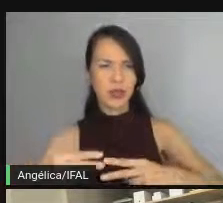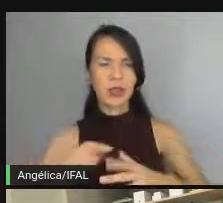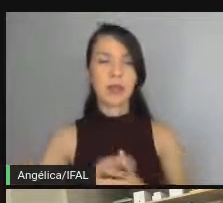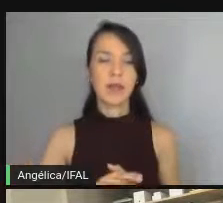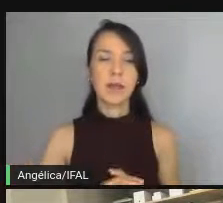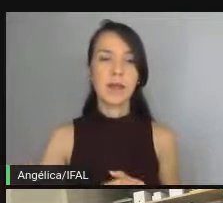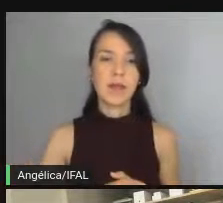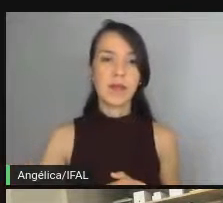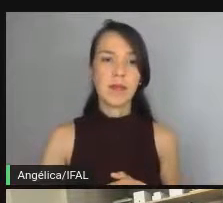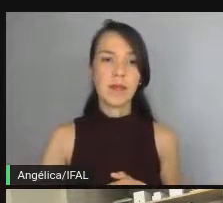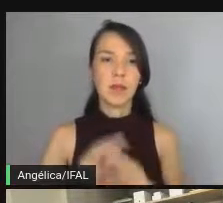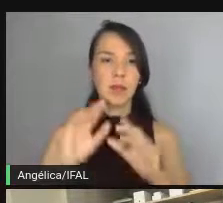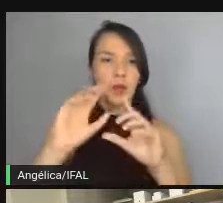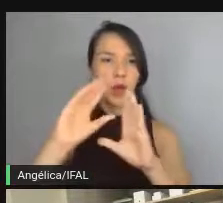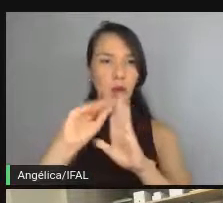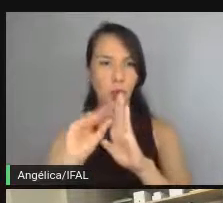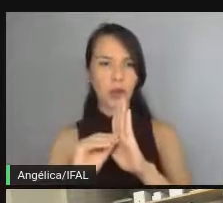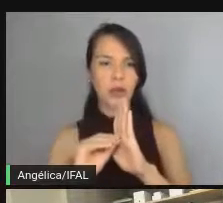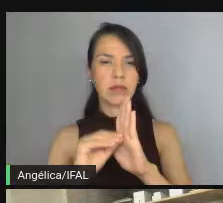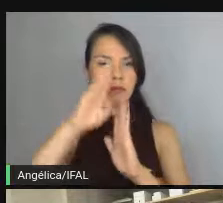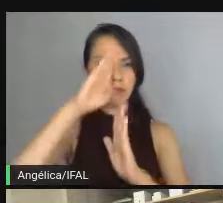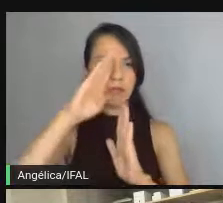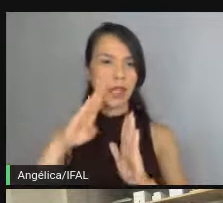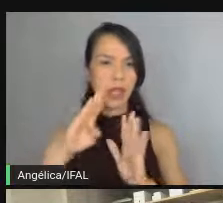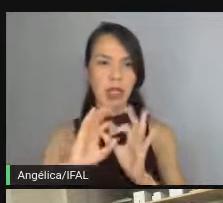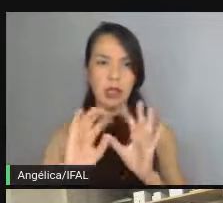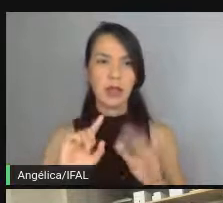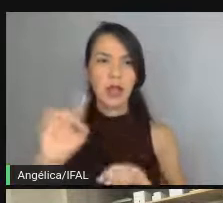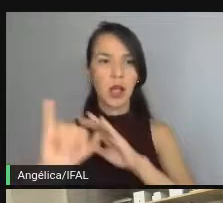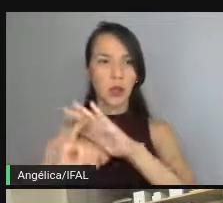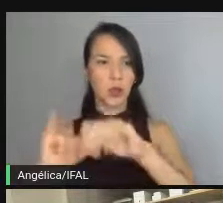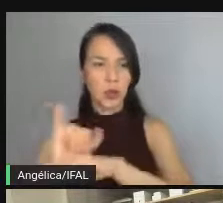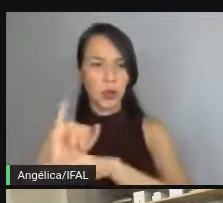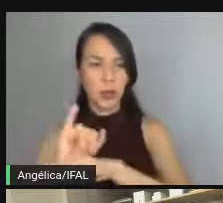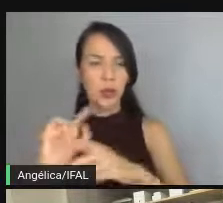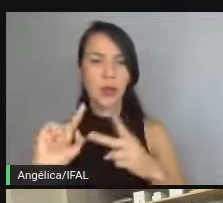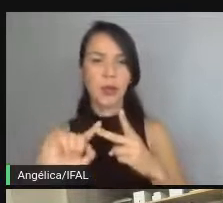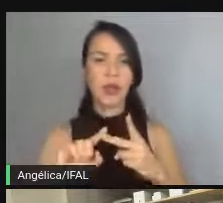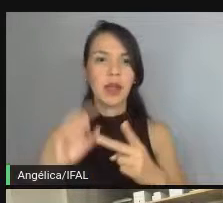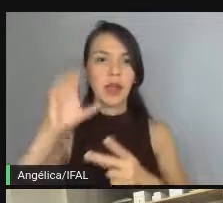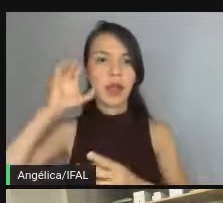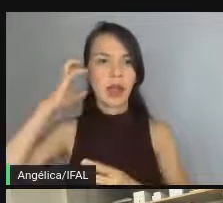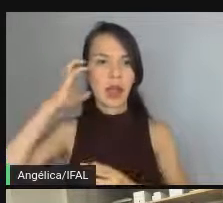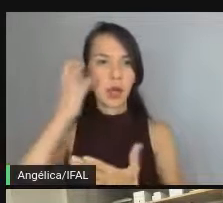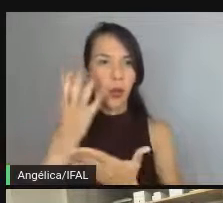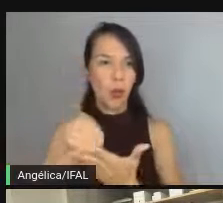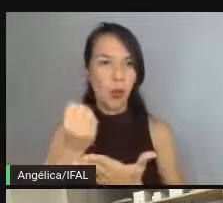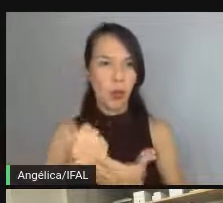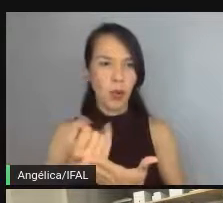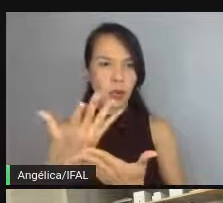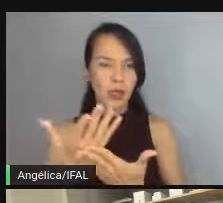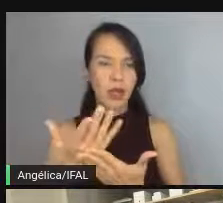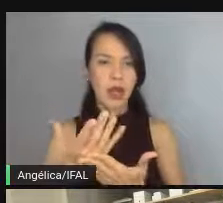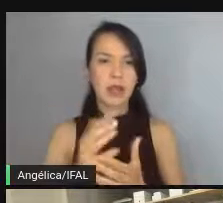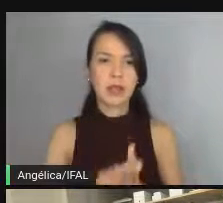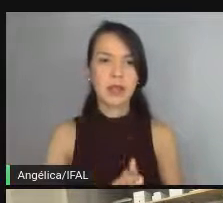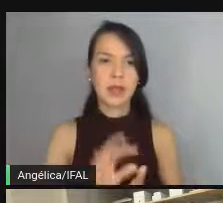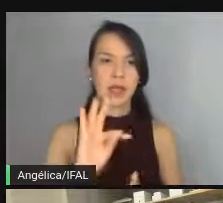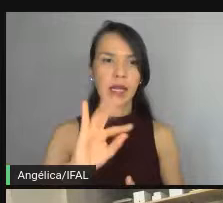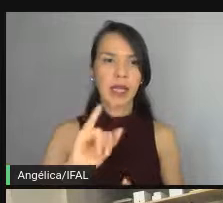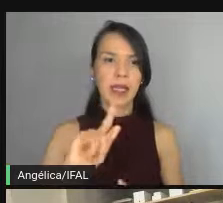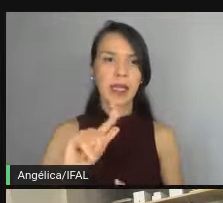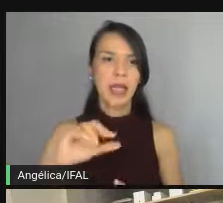conteúdos gratuitos. No YouTube tem um podcast com um co-host meu chamado Thiago Ramos, também